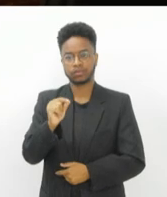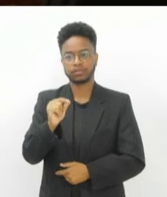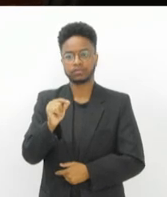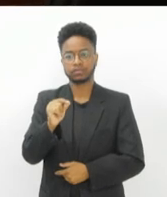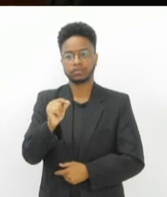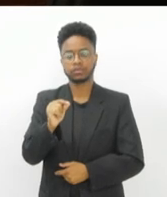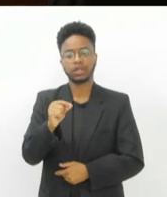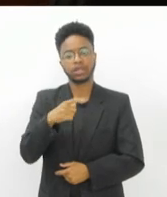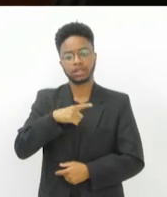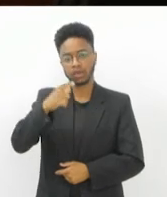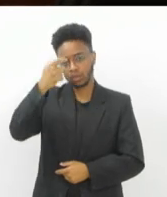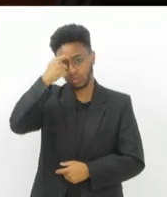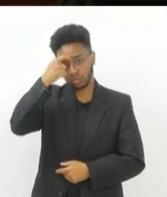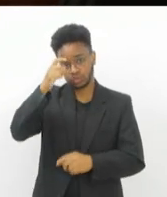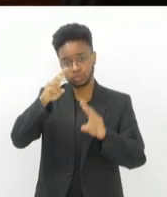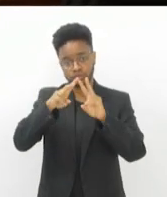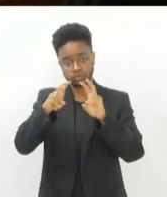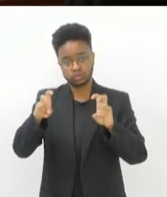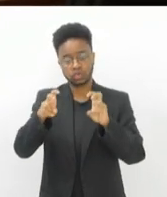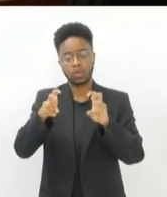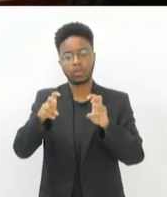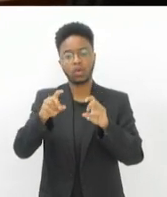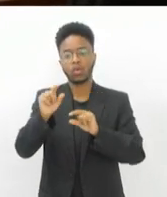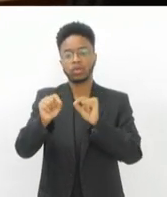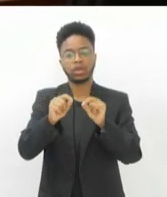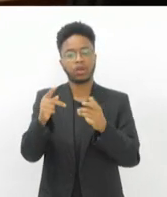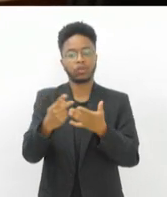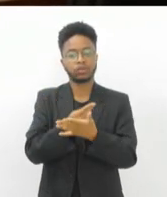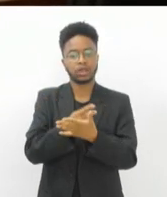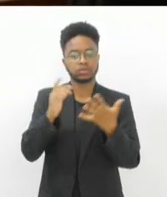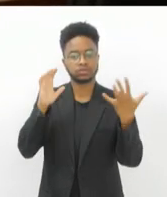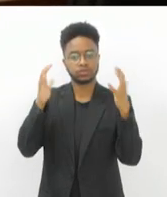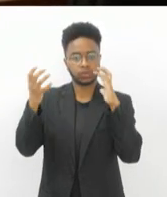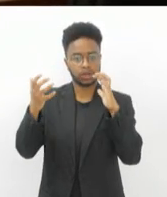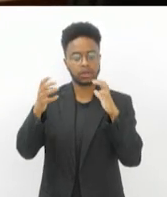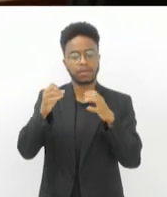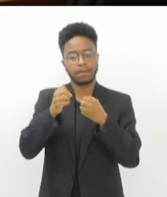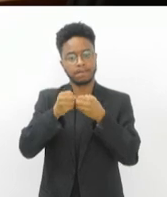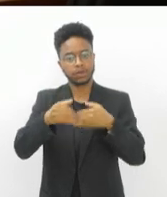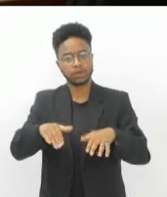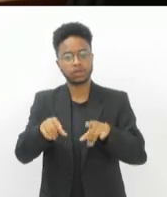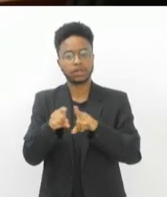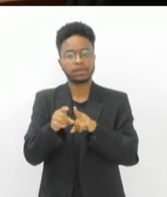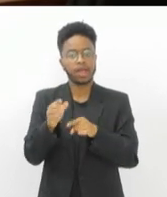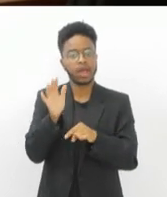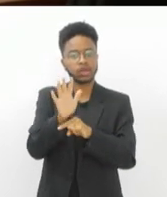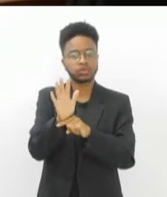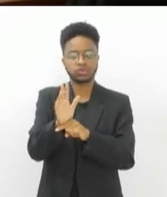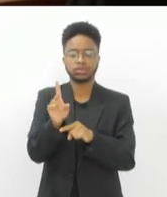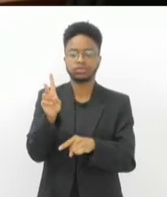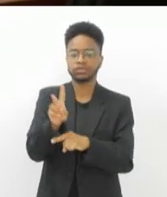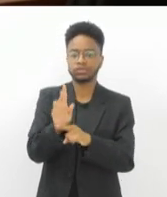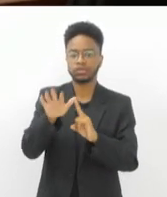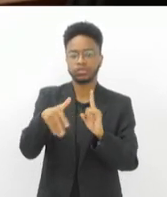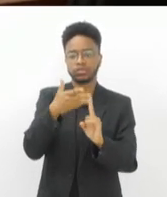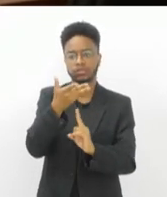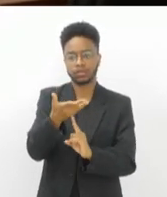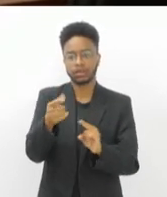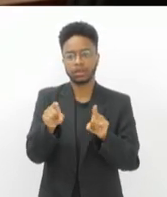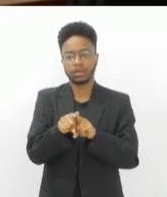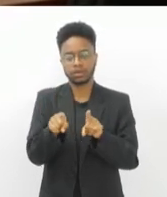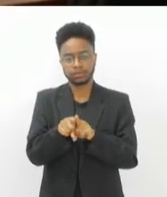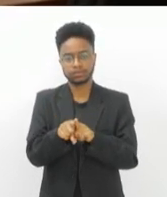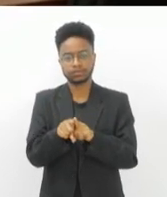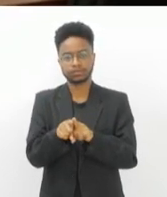conscientização sobre os efeitos e as causas do clima, de alguma forma contribua para a preservação do meio ambiente e também combata